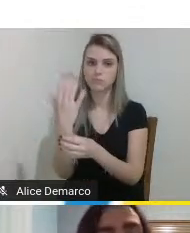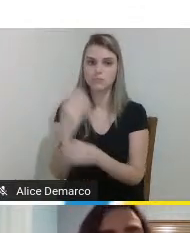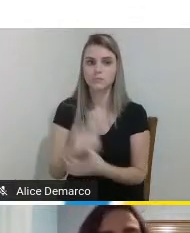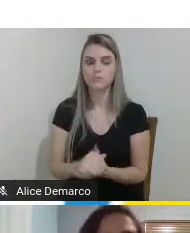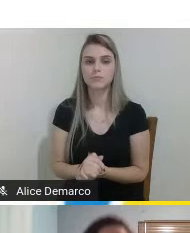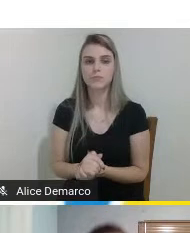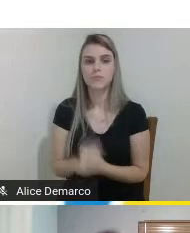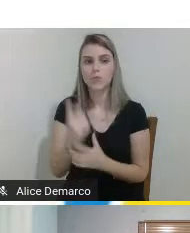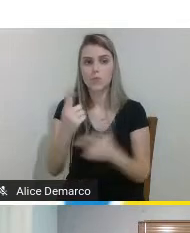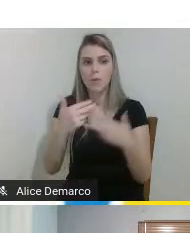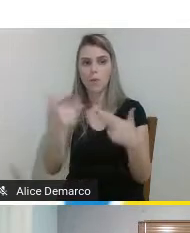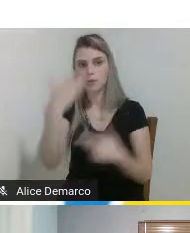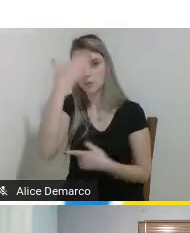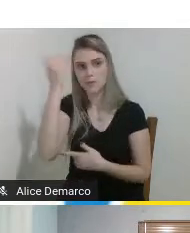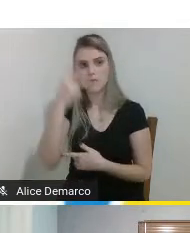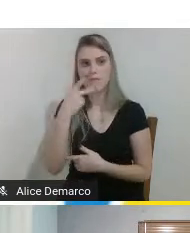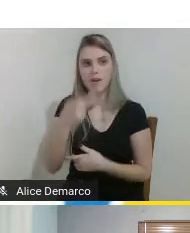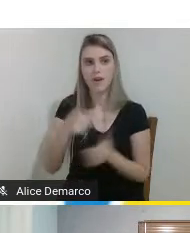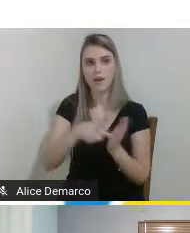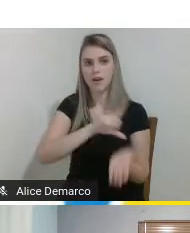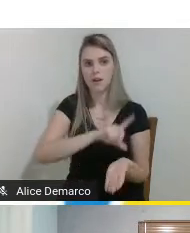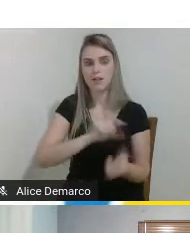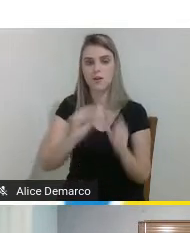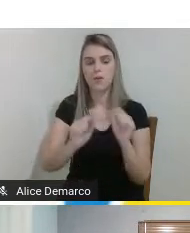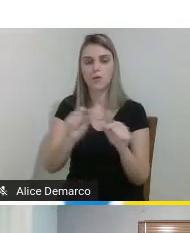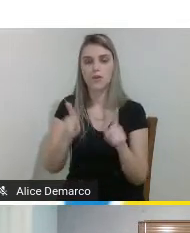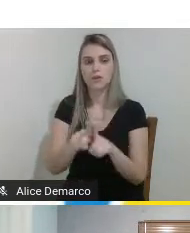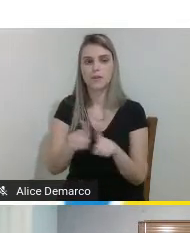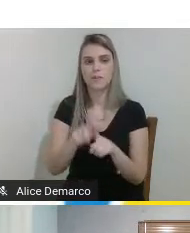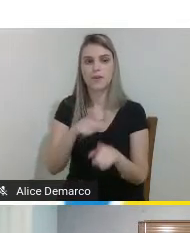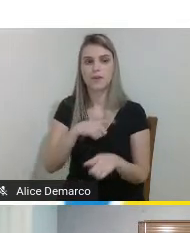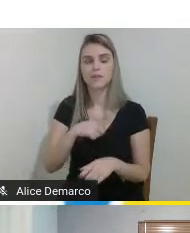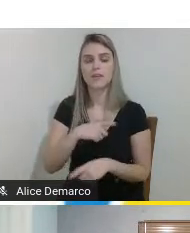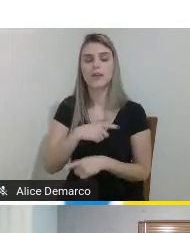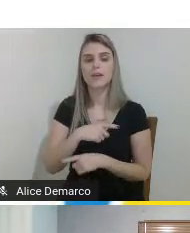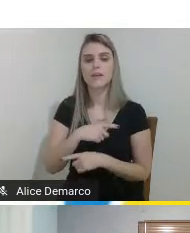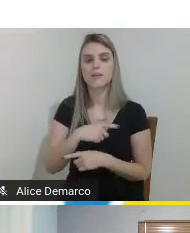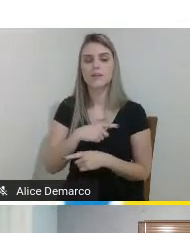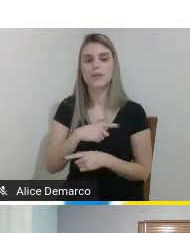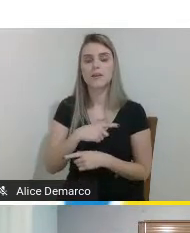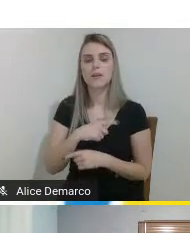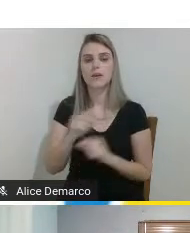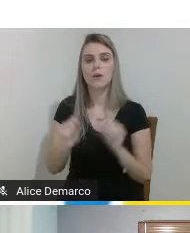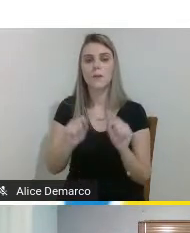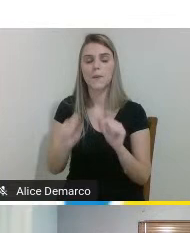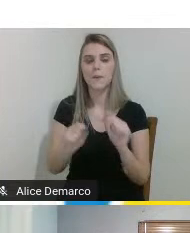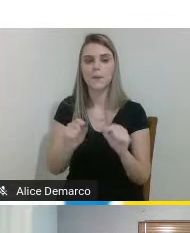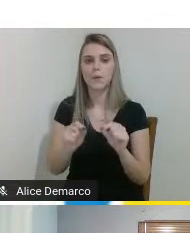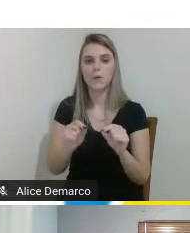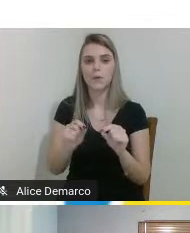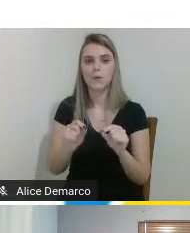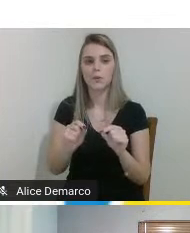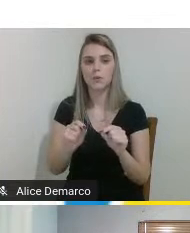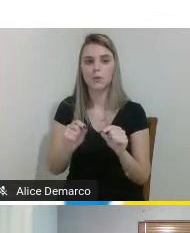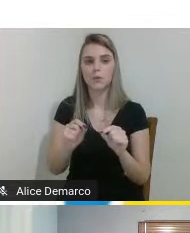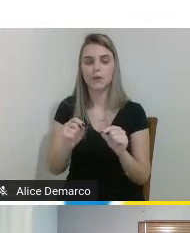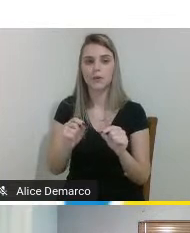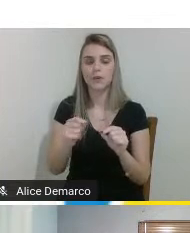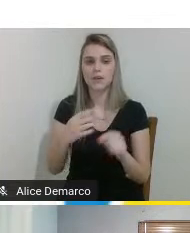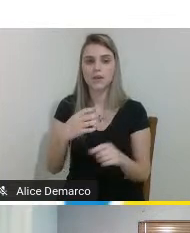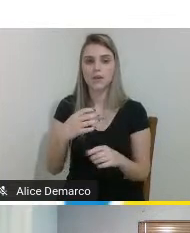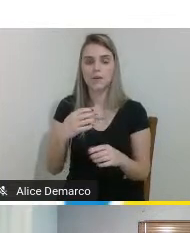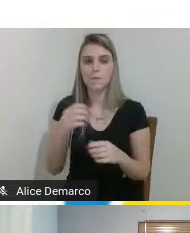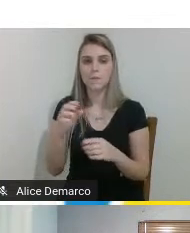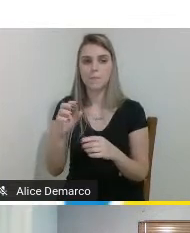esquecido de falar antes é que a nossa prótese também vai ter sensores de pressão para quando você pressionar um objeto parar de